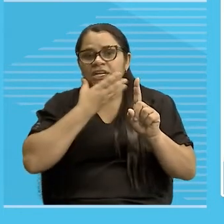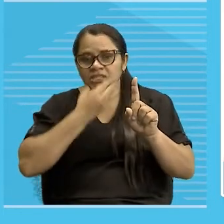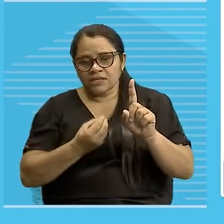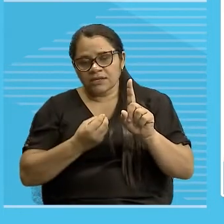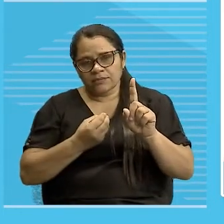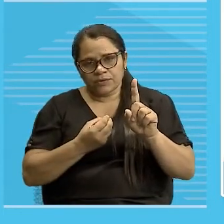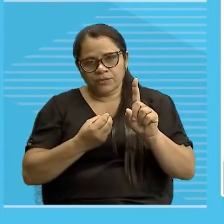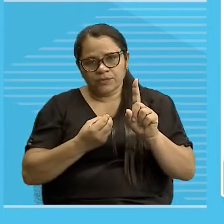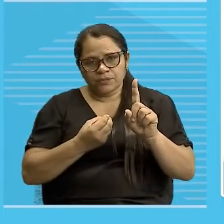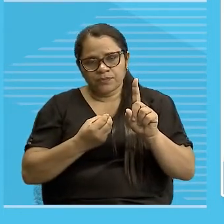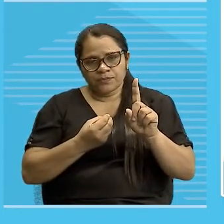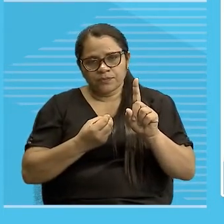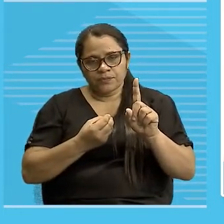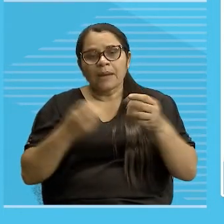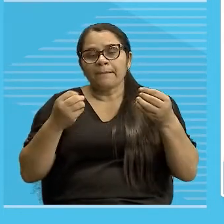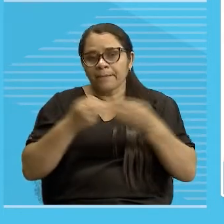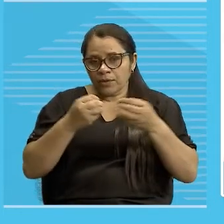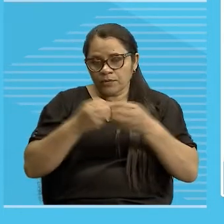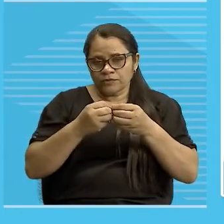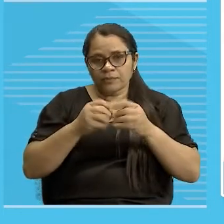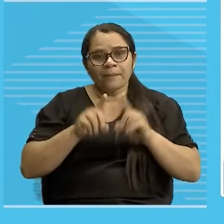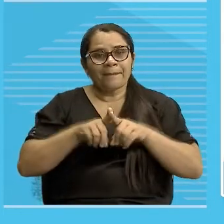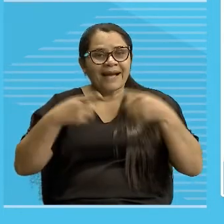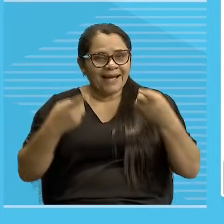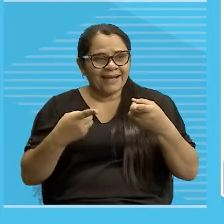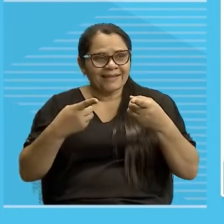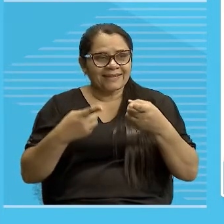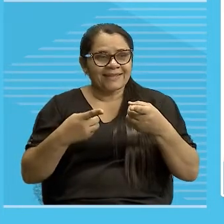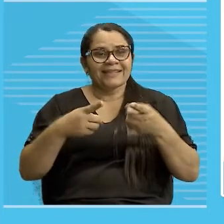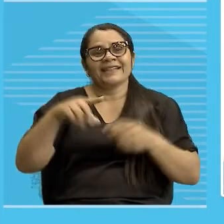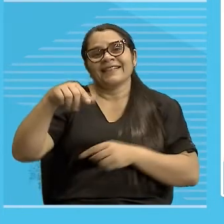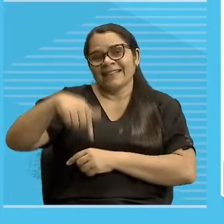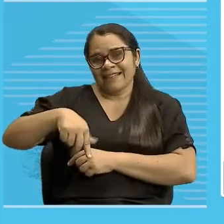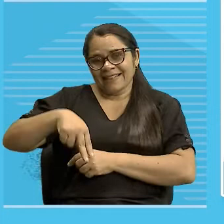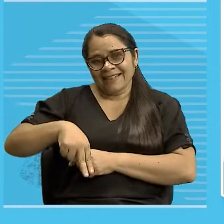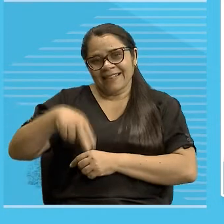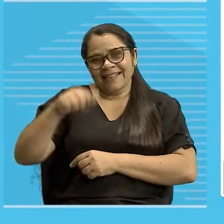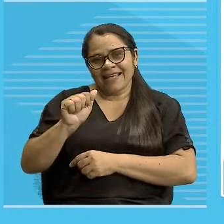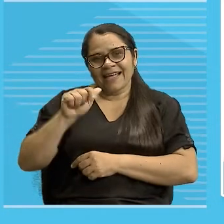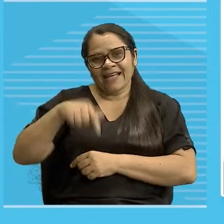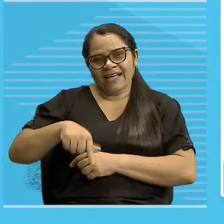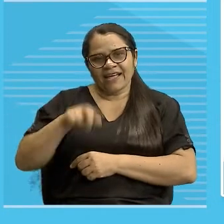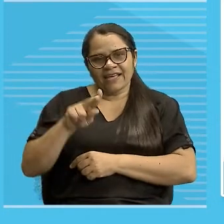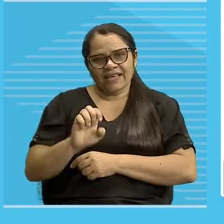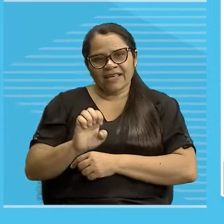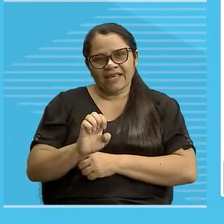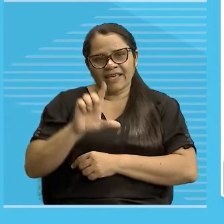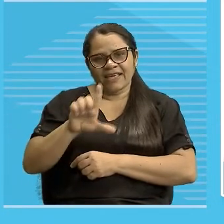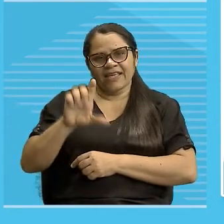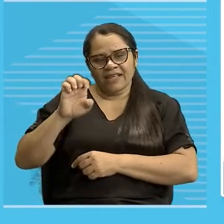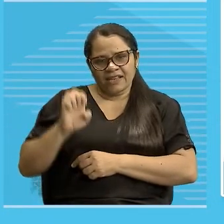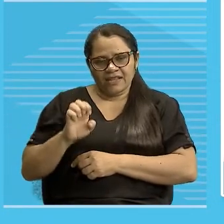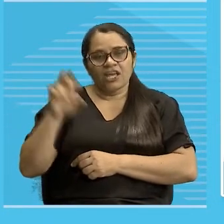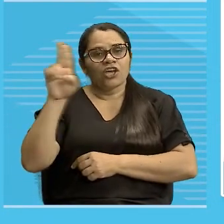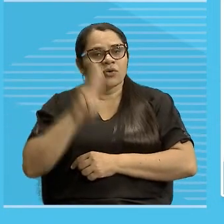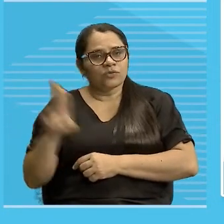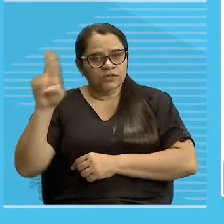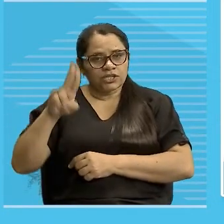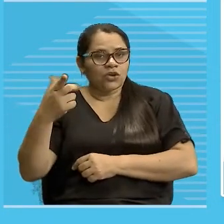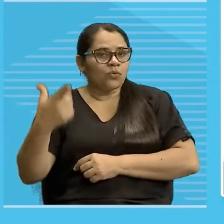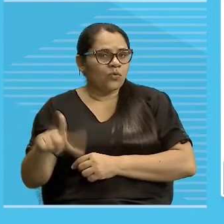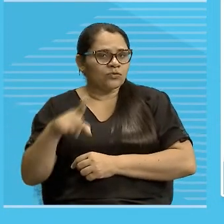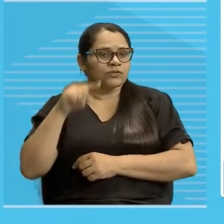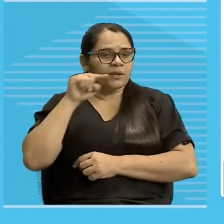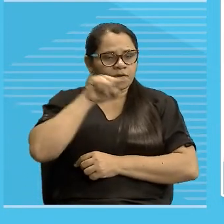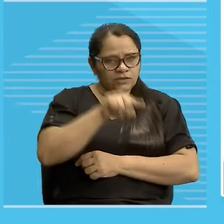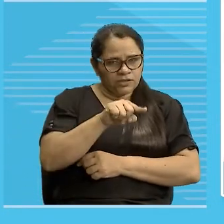naquele faz uma referência ao futuro, por quê? Porque eu usei mais à frente um outro demonstrativo que me dá certeza, por